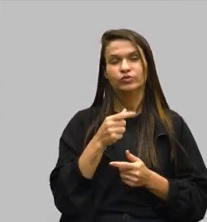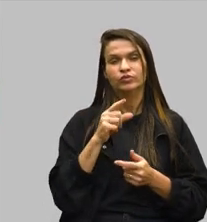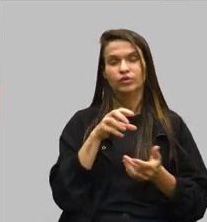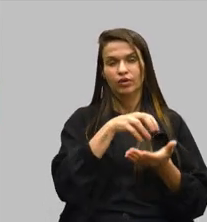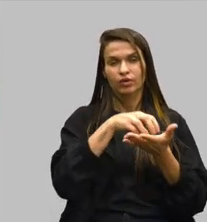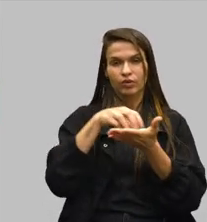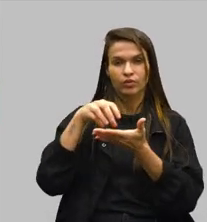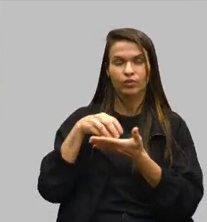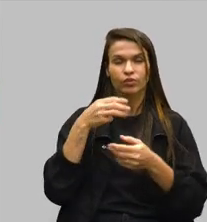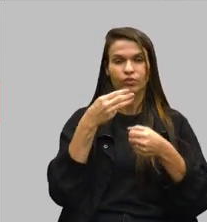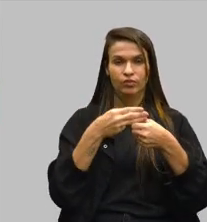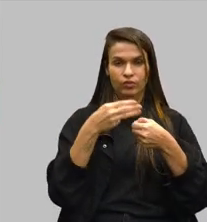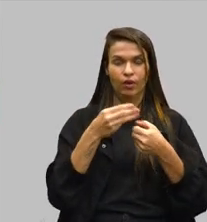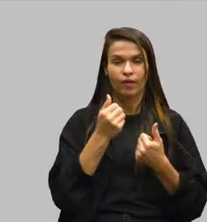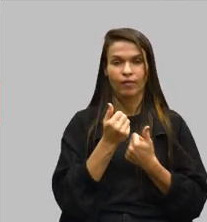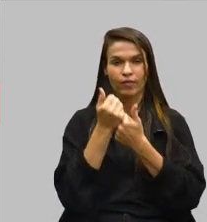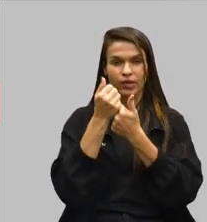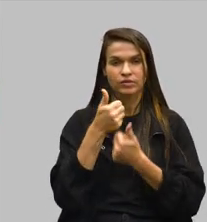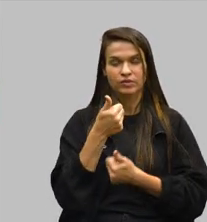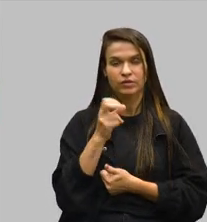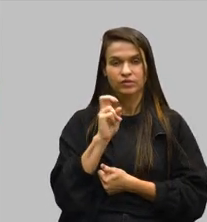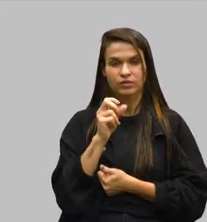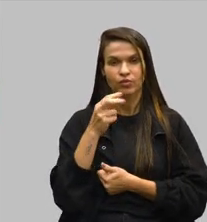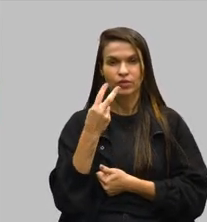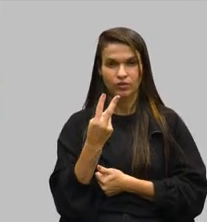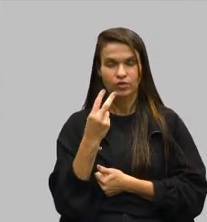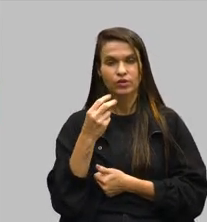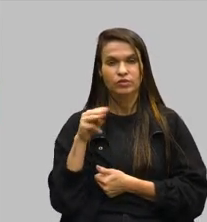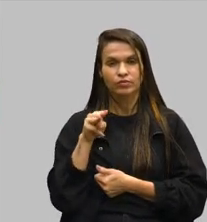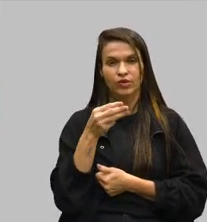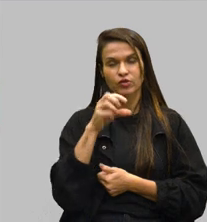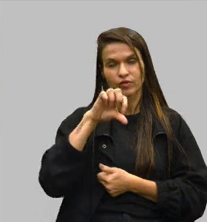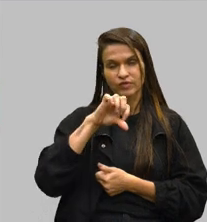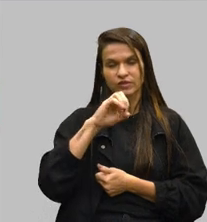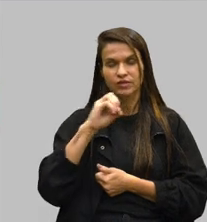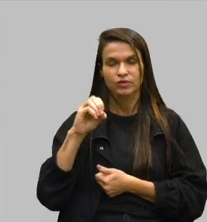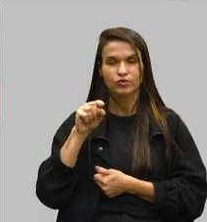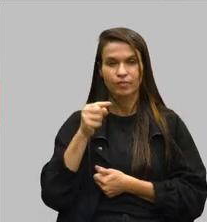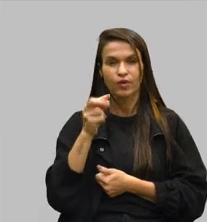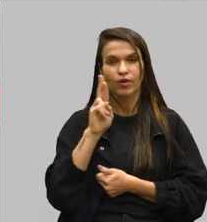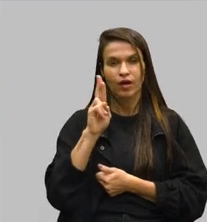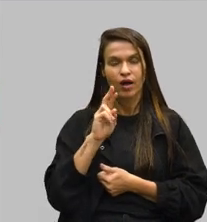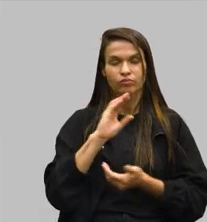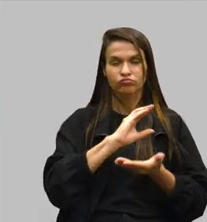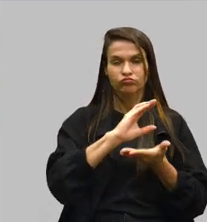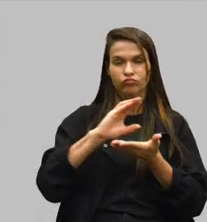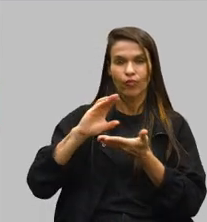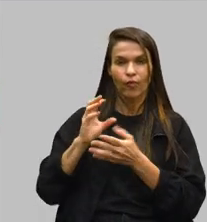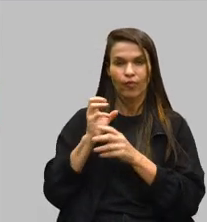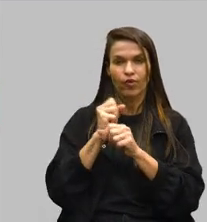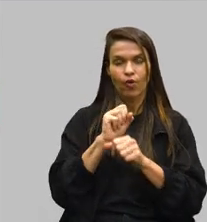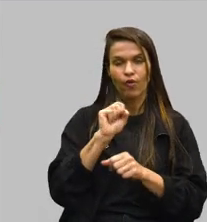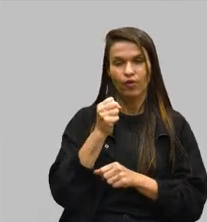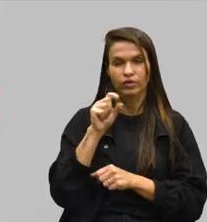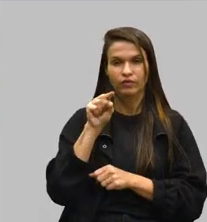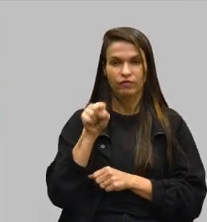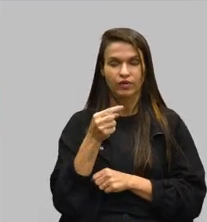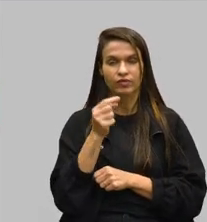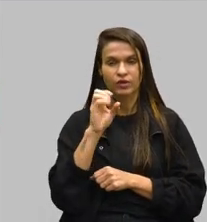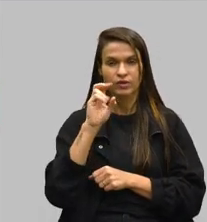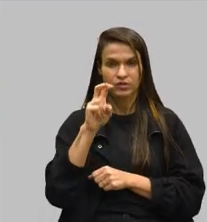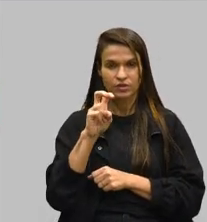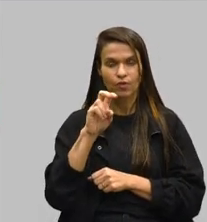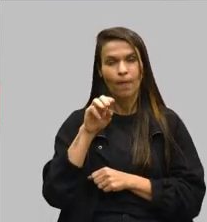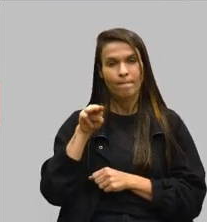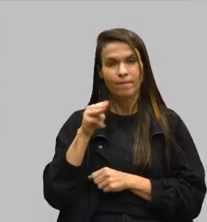-assistencial apoiada, R 152.900.000 repassados para cada um, totalizando R 8,5 milhões. E